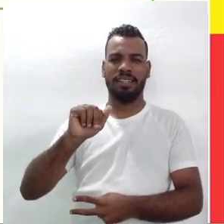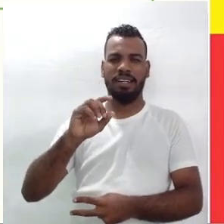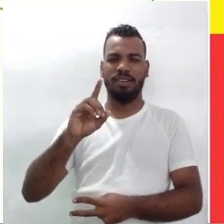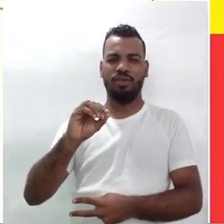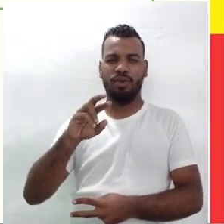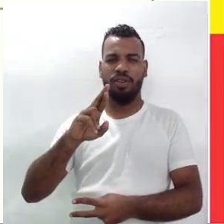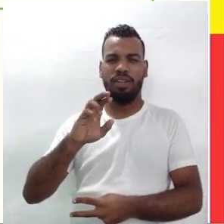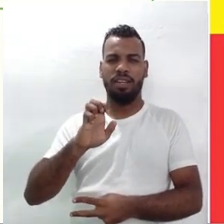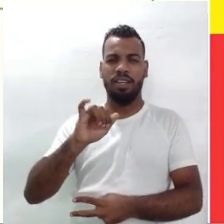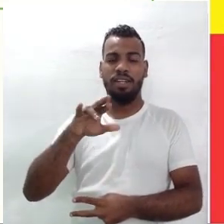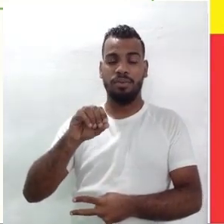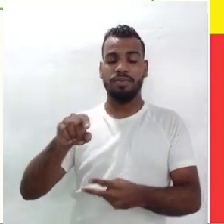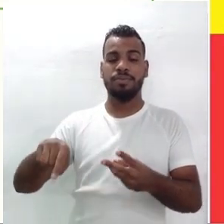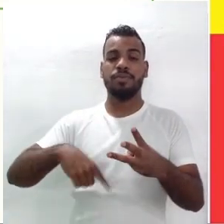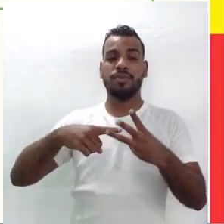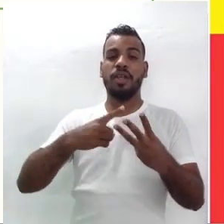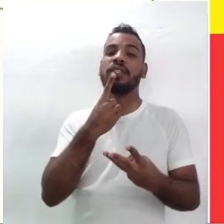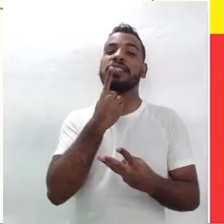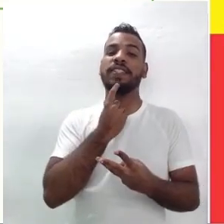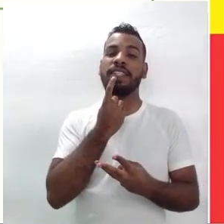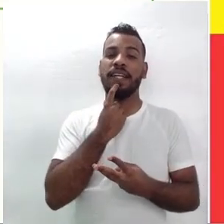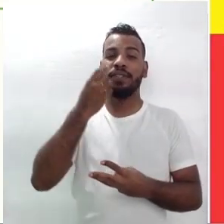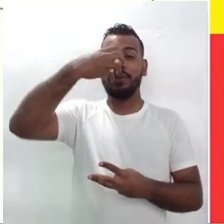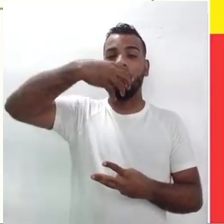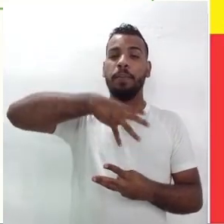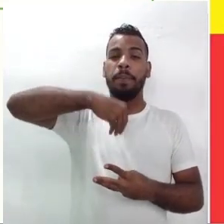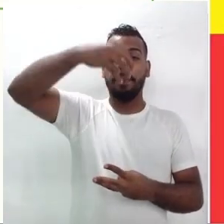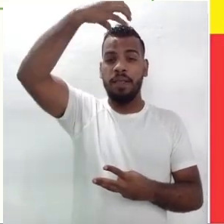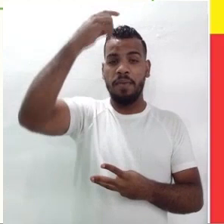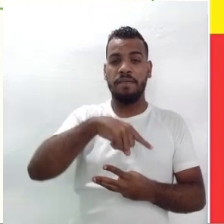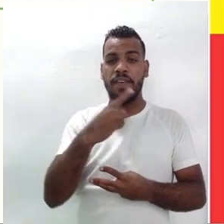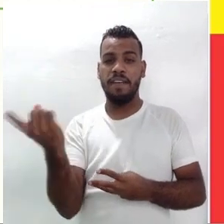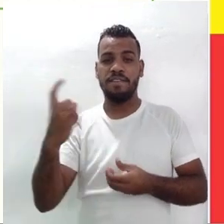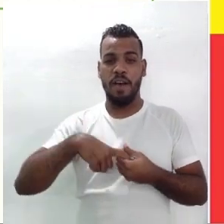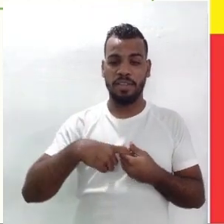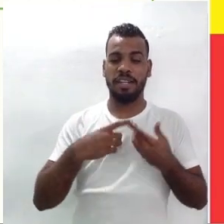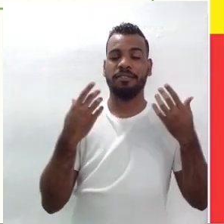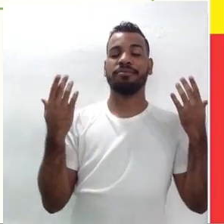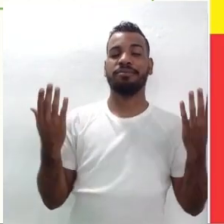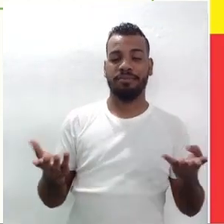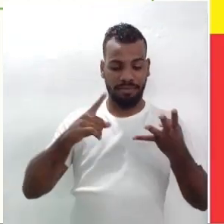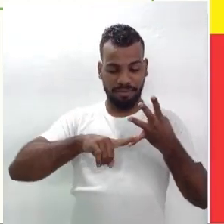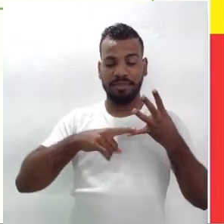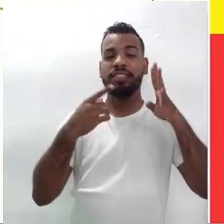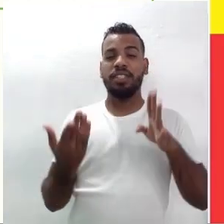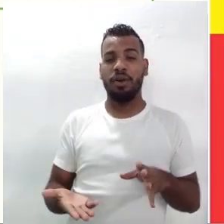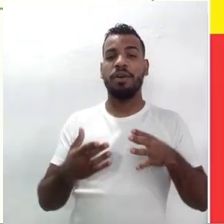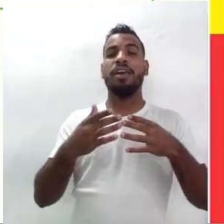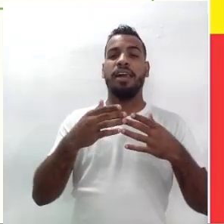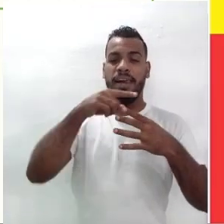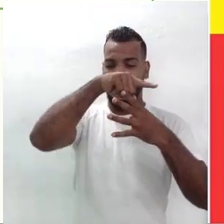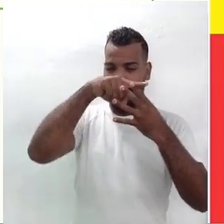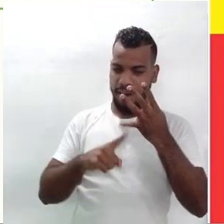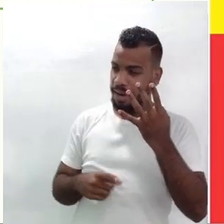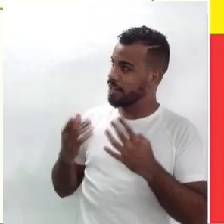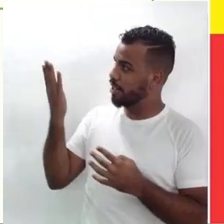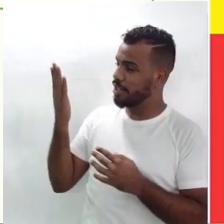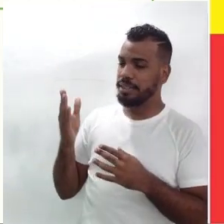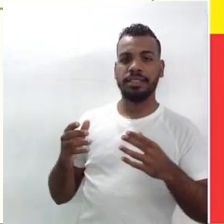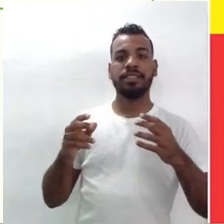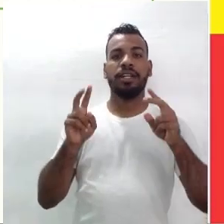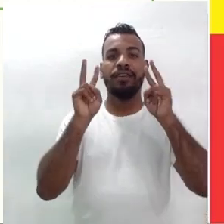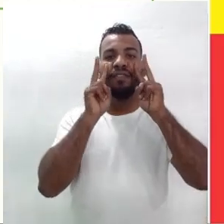Então, esses são produtos literários que fizeram, que deram uma